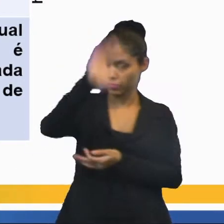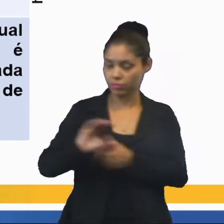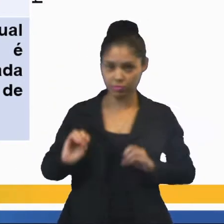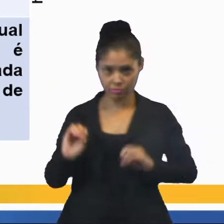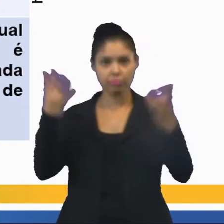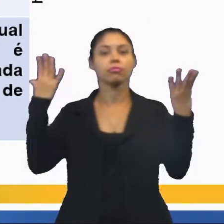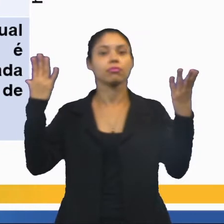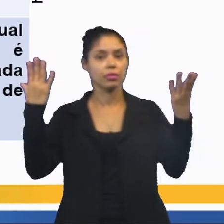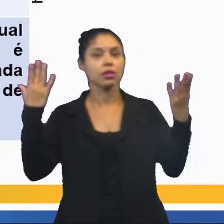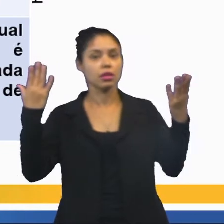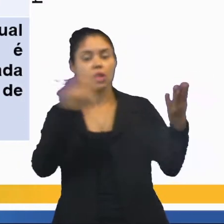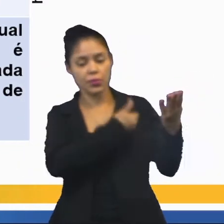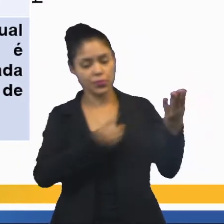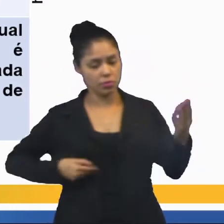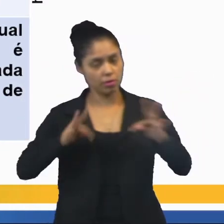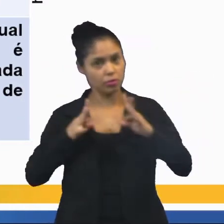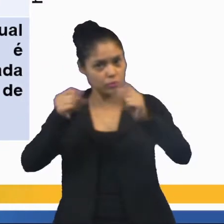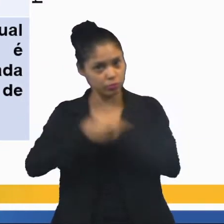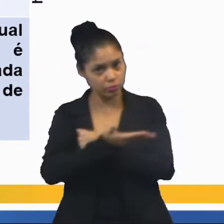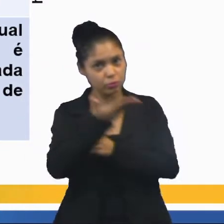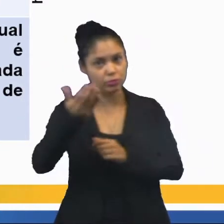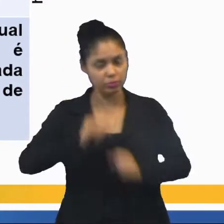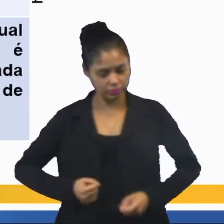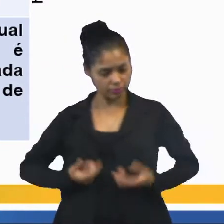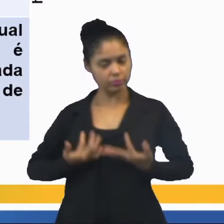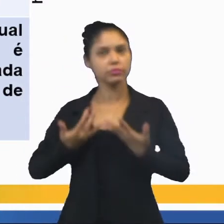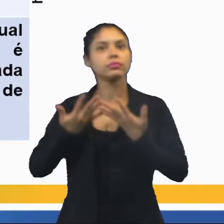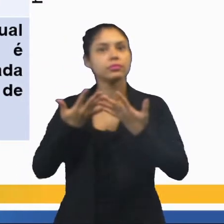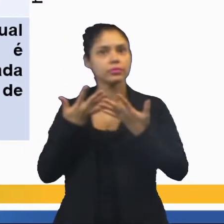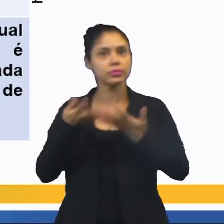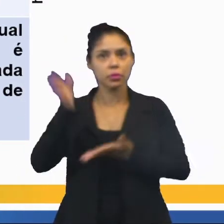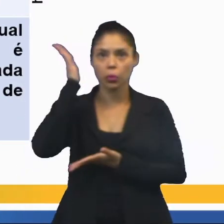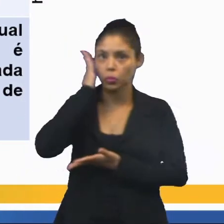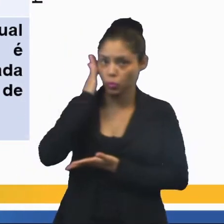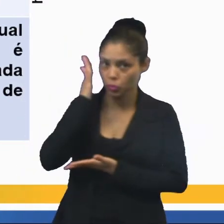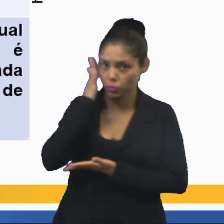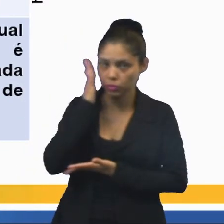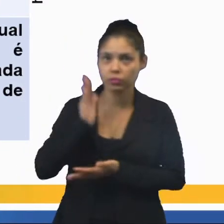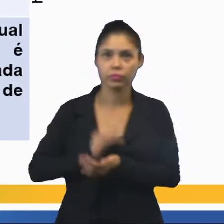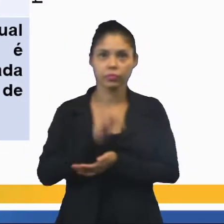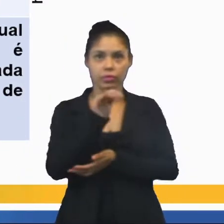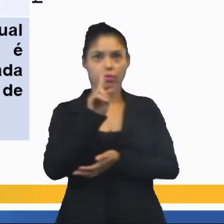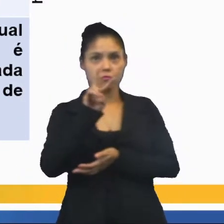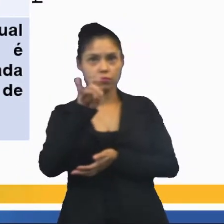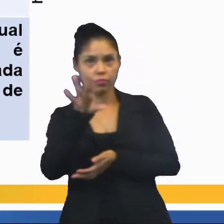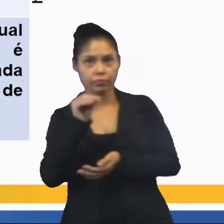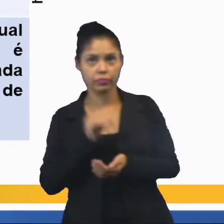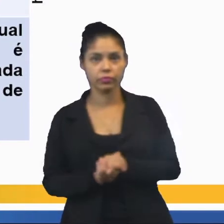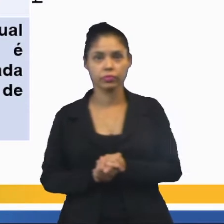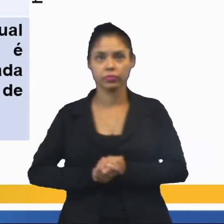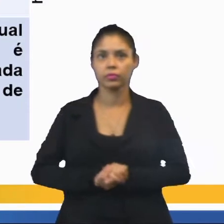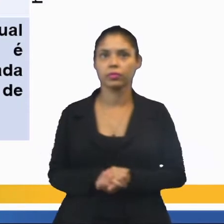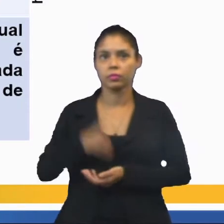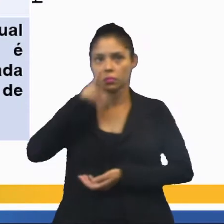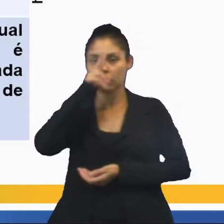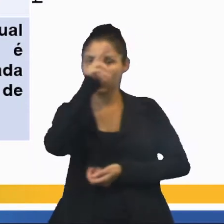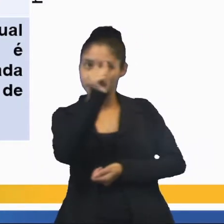pública, não é? Elas manifestam as convicções do devoto, elas